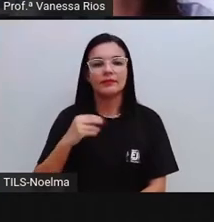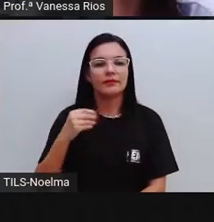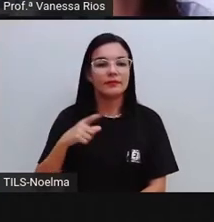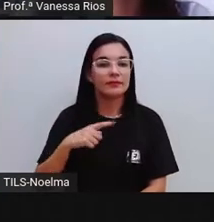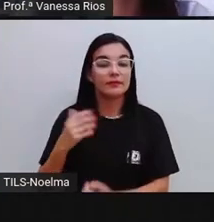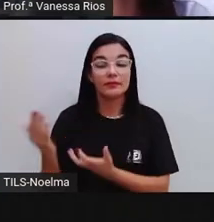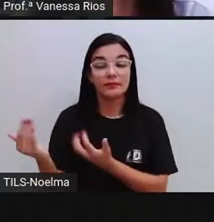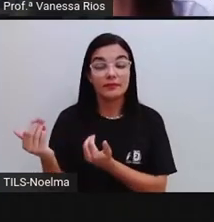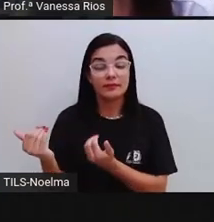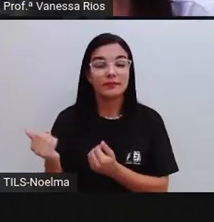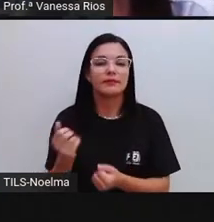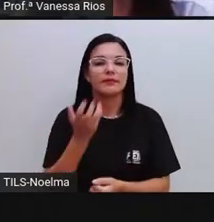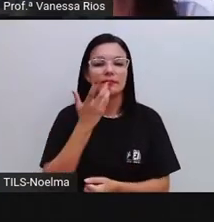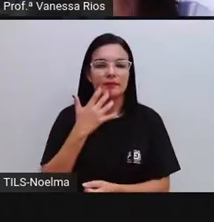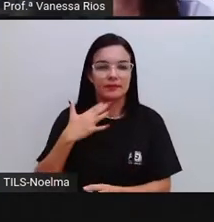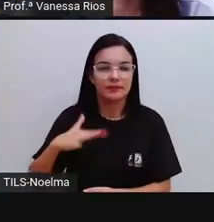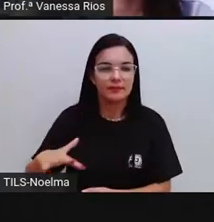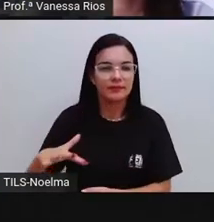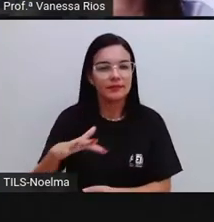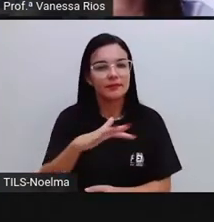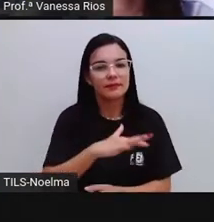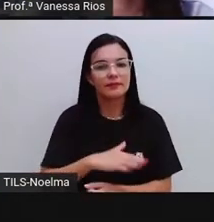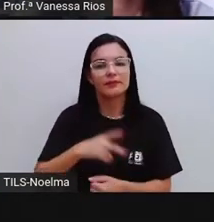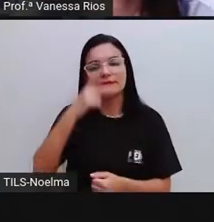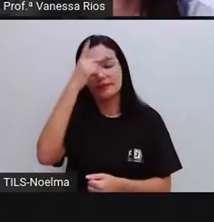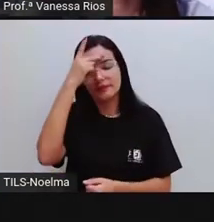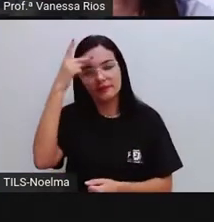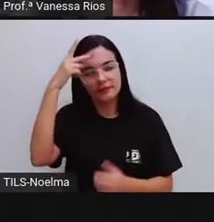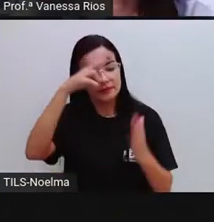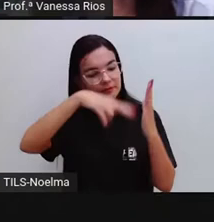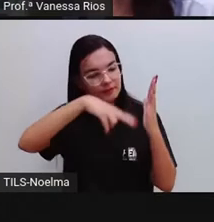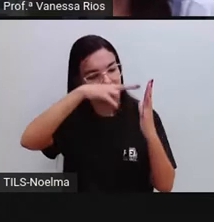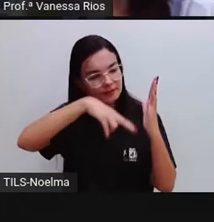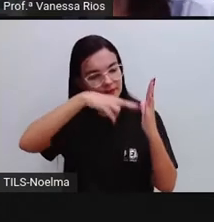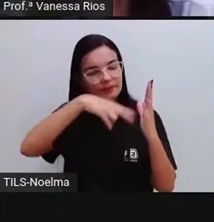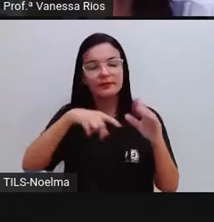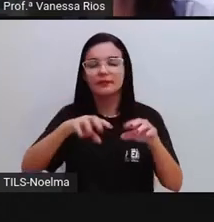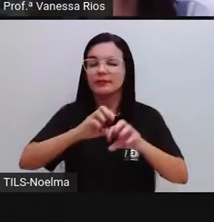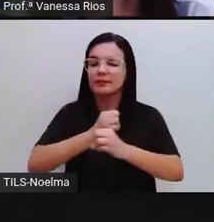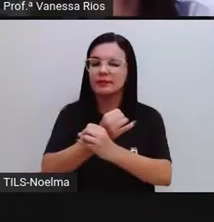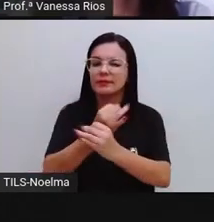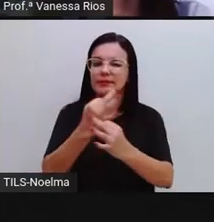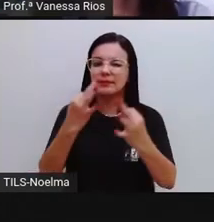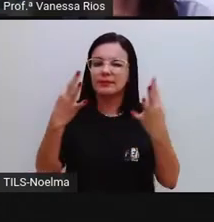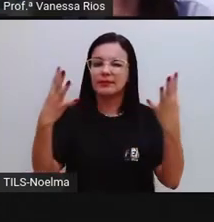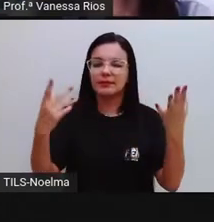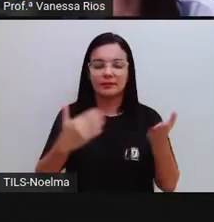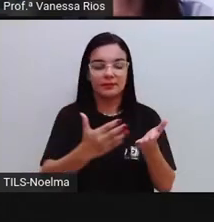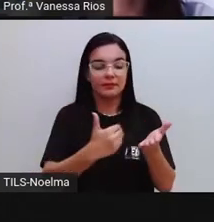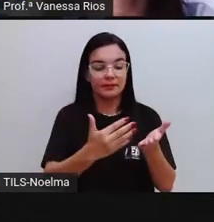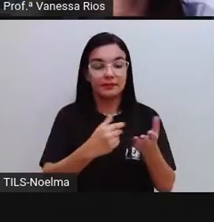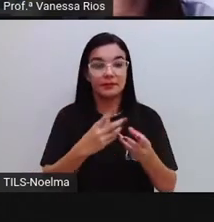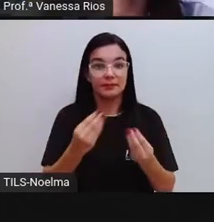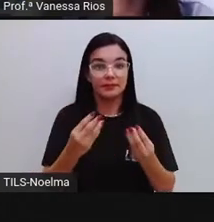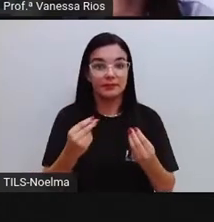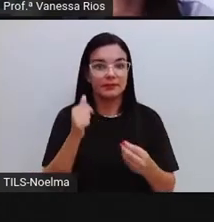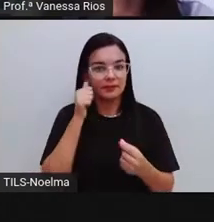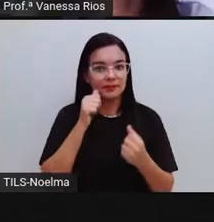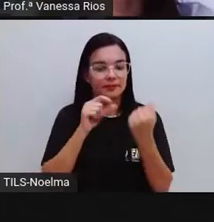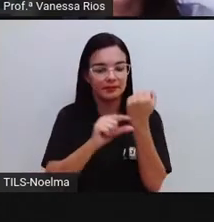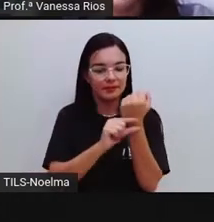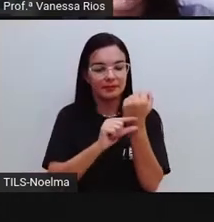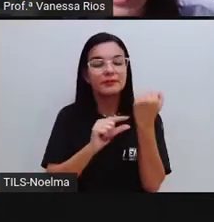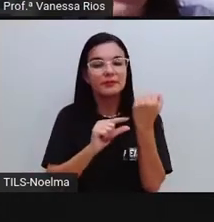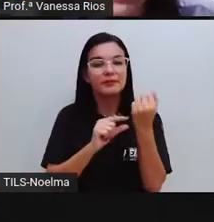infantil, infanto-juvenil, e entre os inúmeros livros que Ruth Rocha escreveu, tem aí o